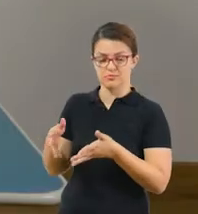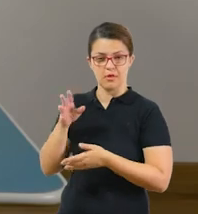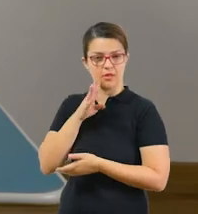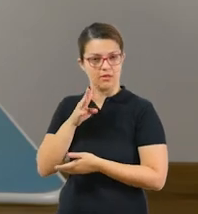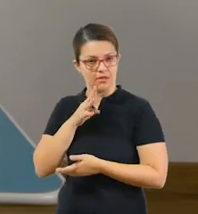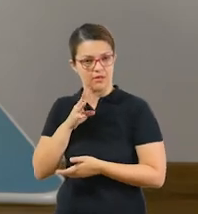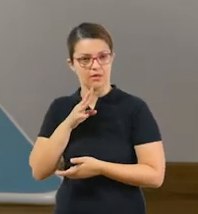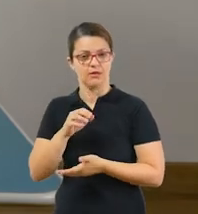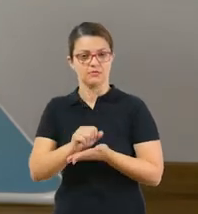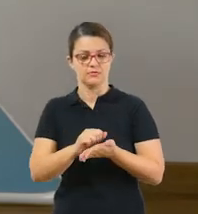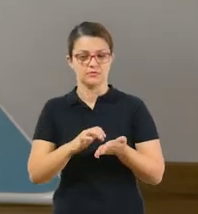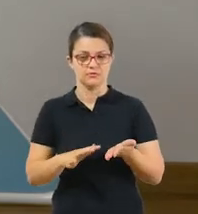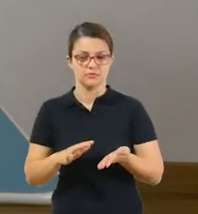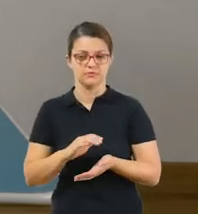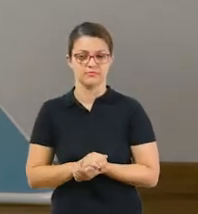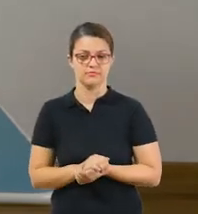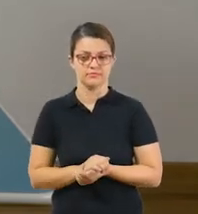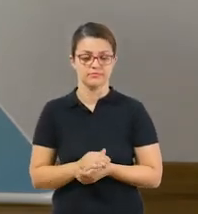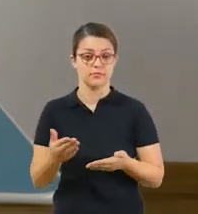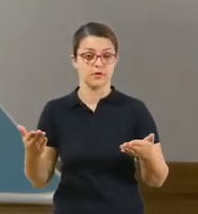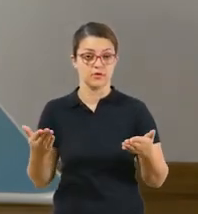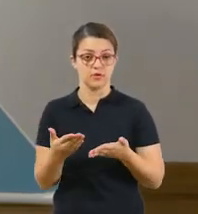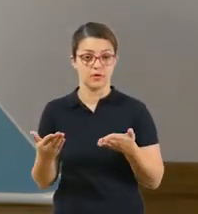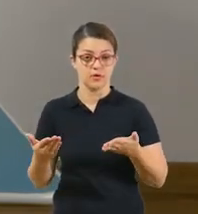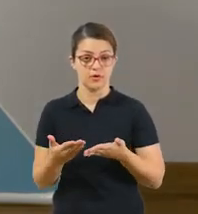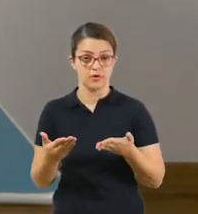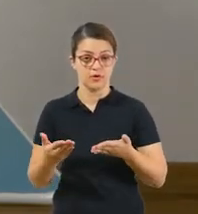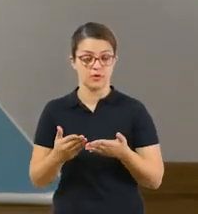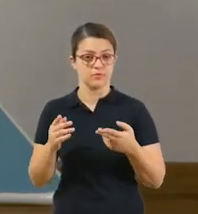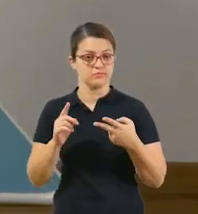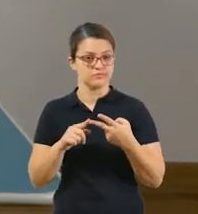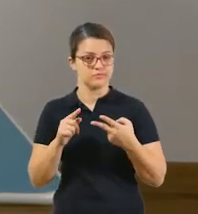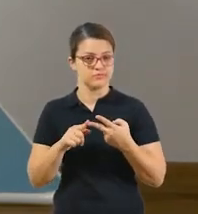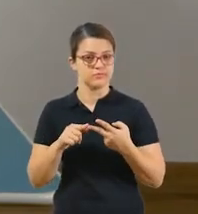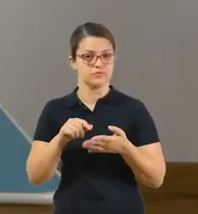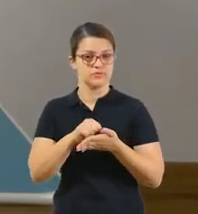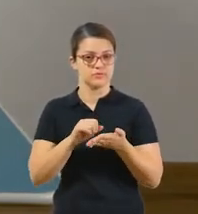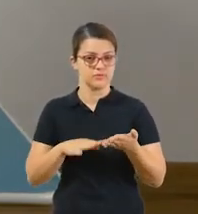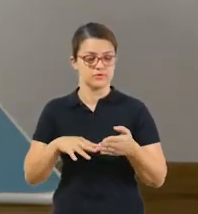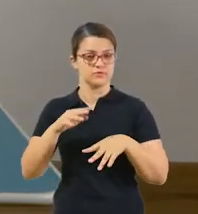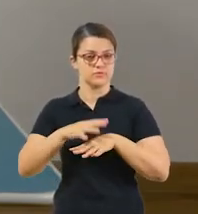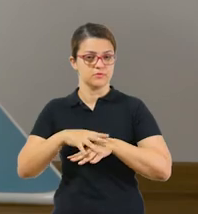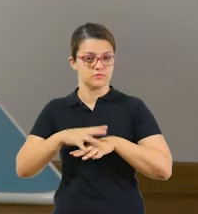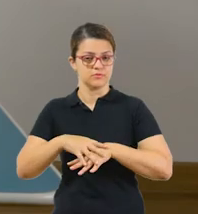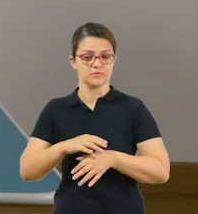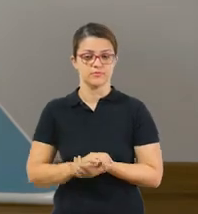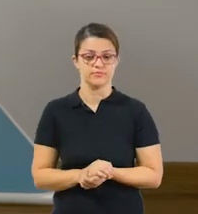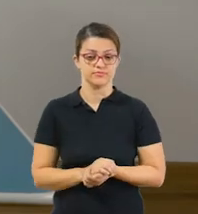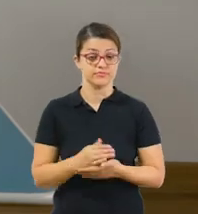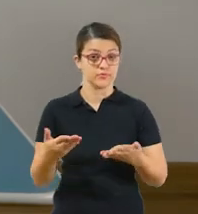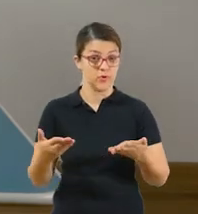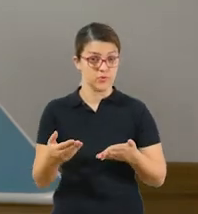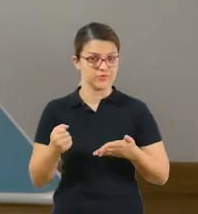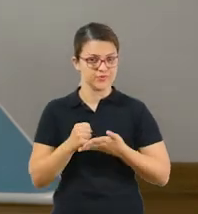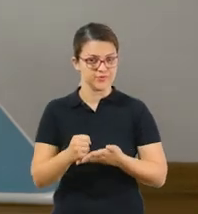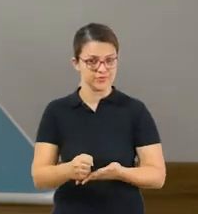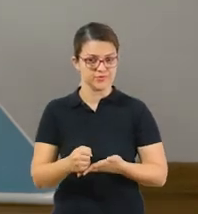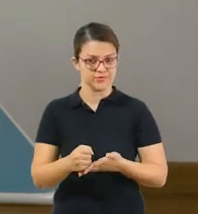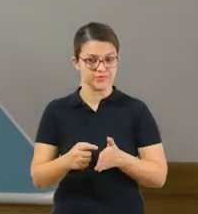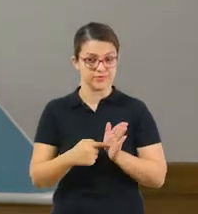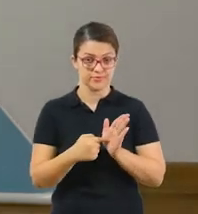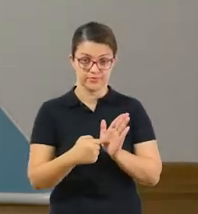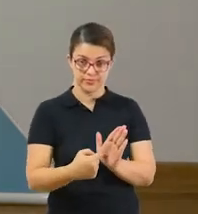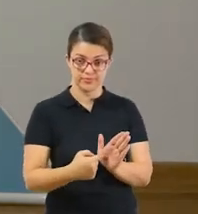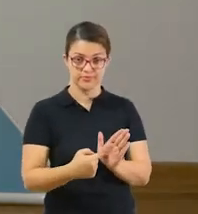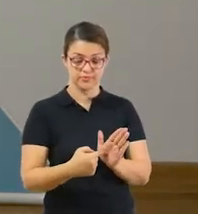criança aí, tá bom? É bem legal essa atividade e agora eu vou para a atividade de matemática. Eu